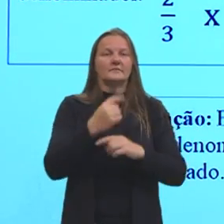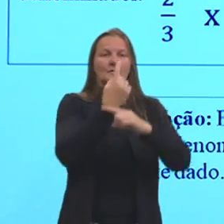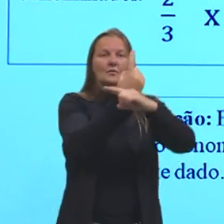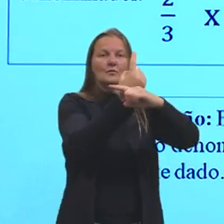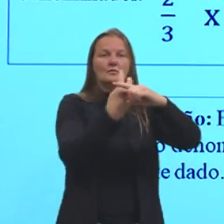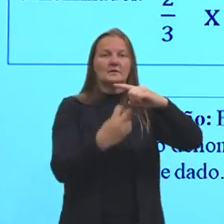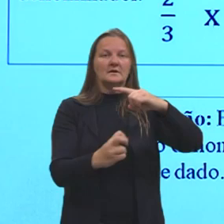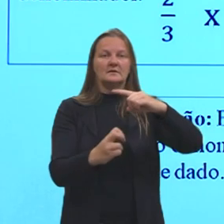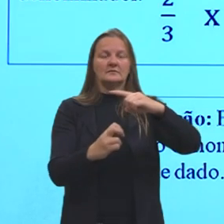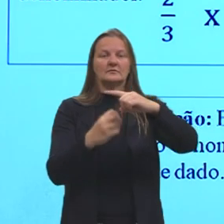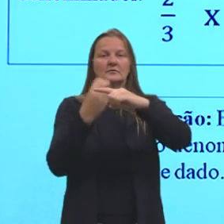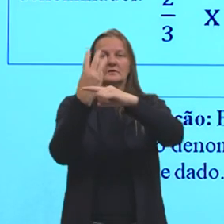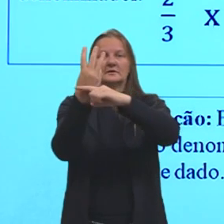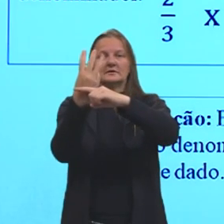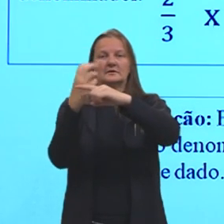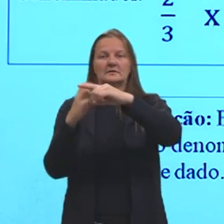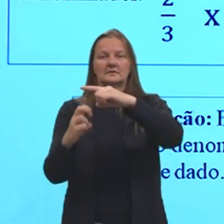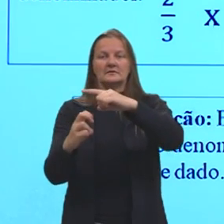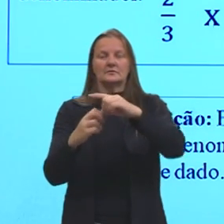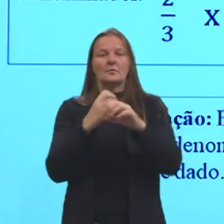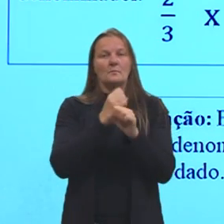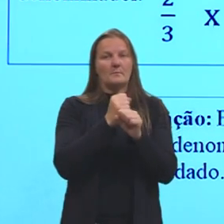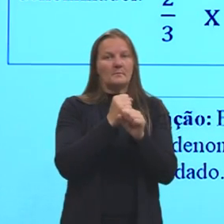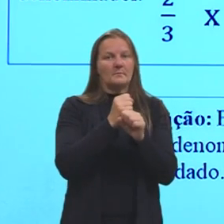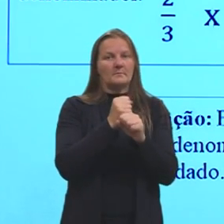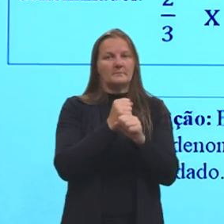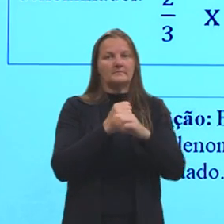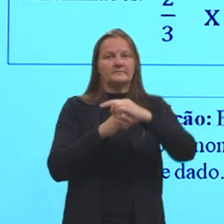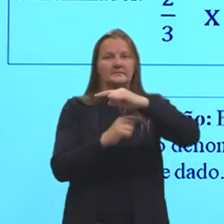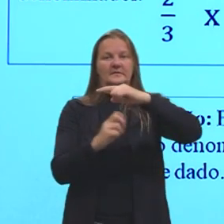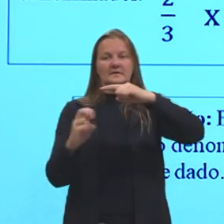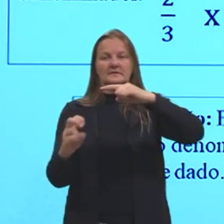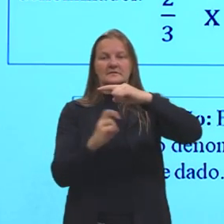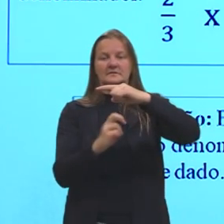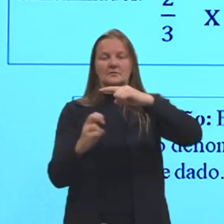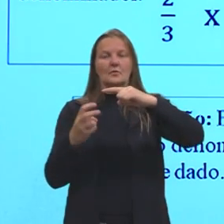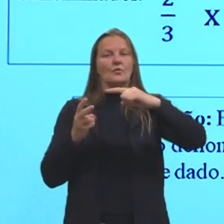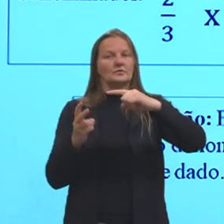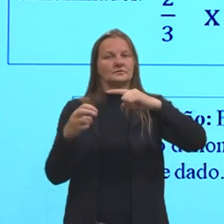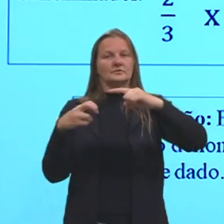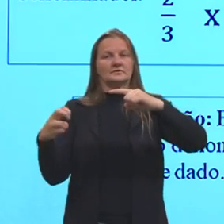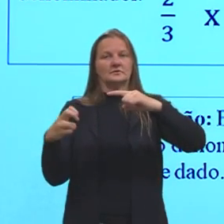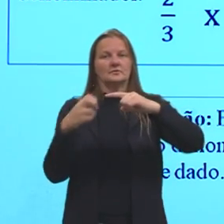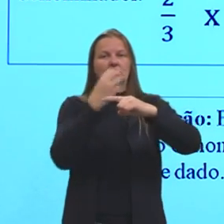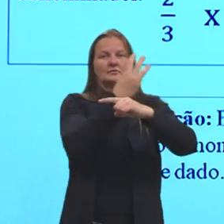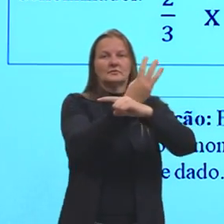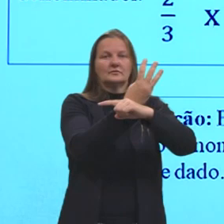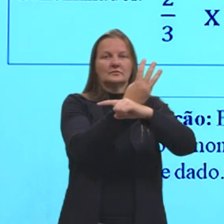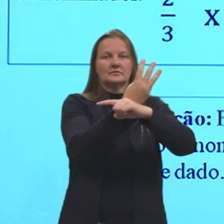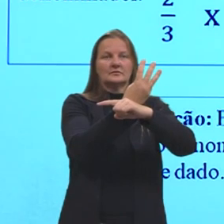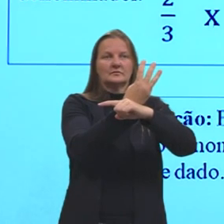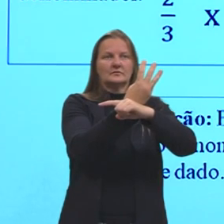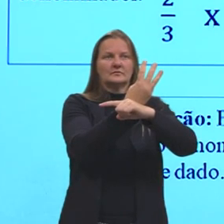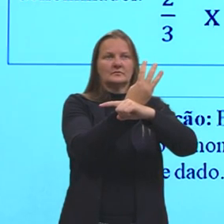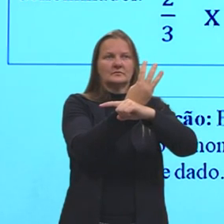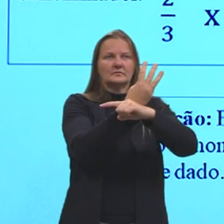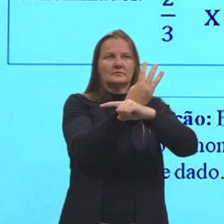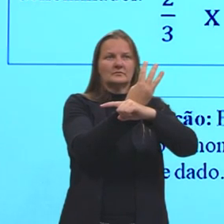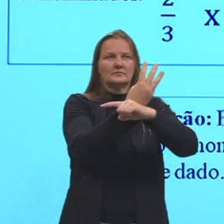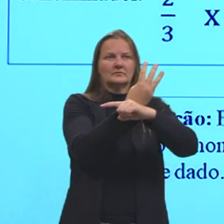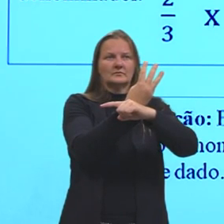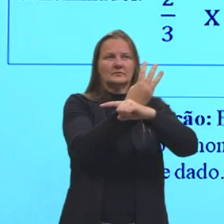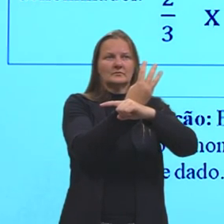mais três quintos. Mantemos o denominador cinco e somamos, ou subtraímos, os